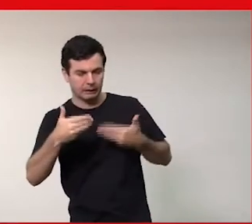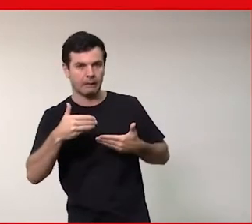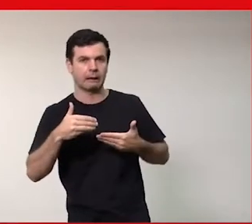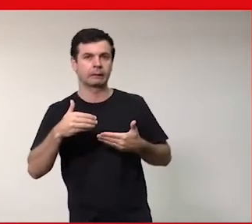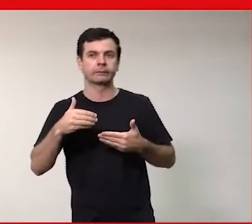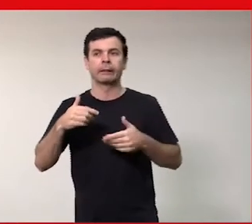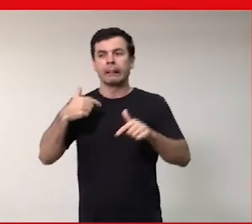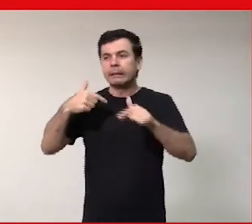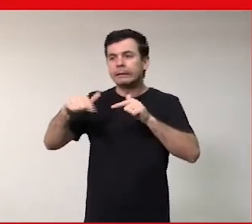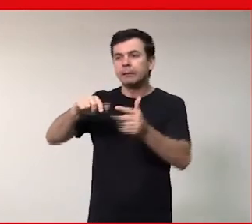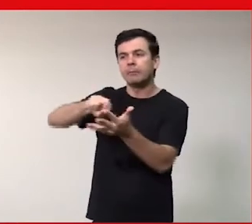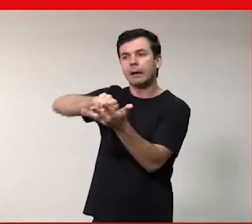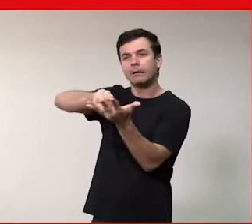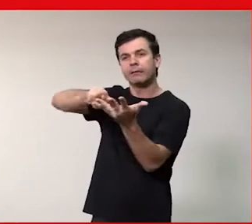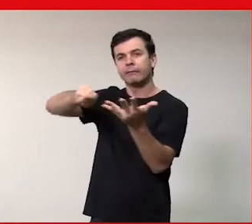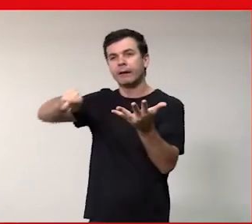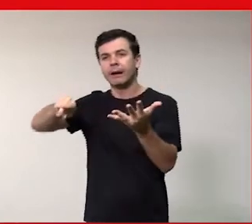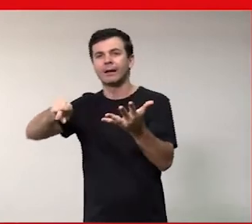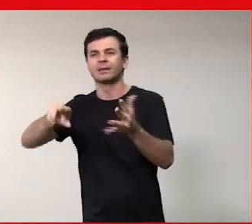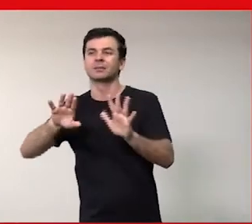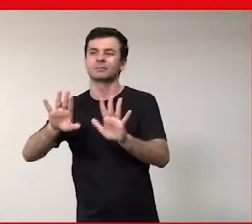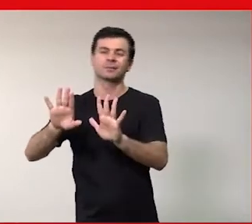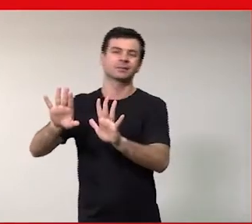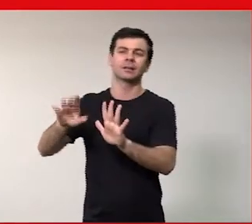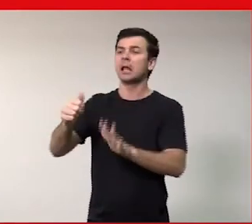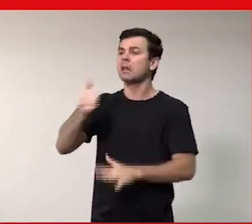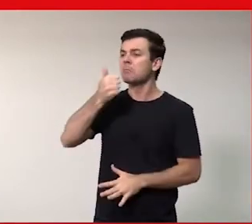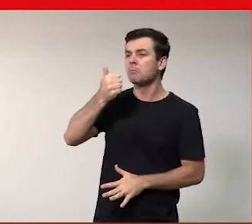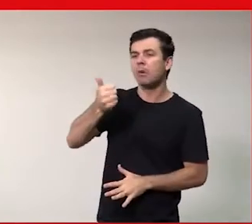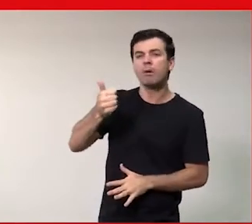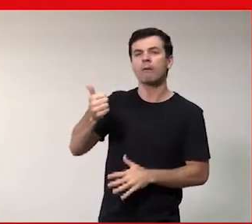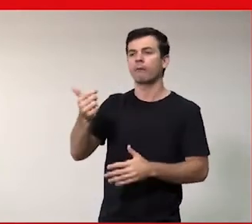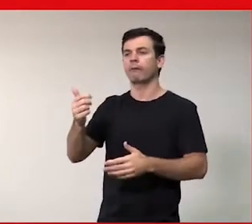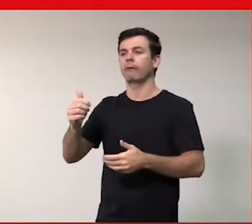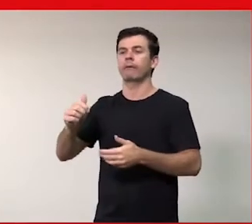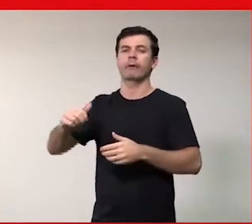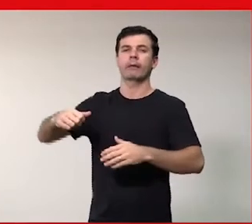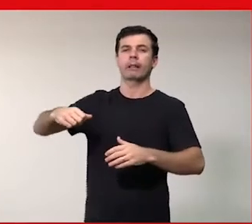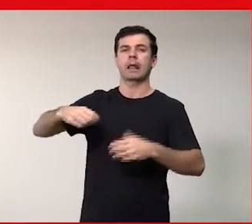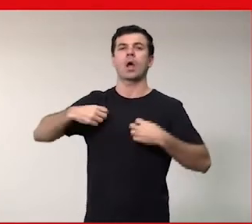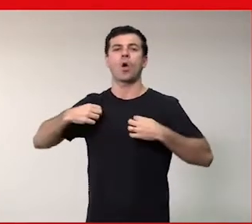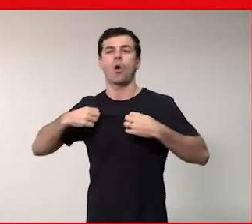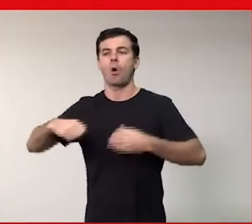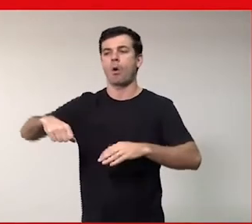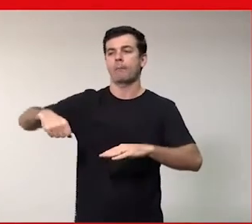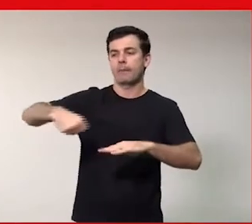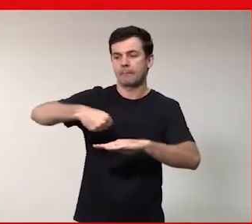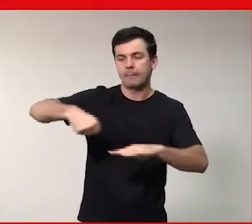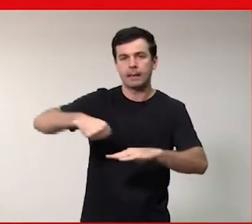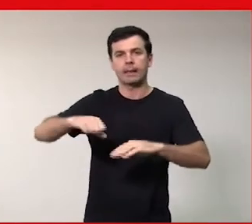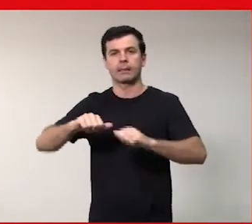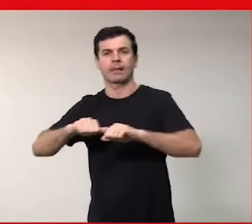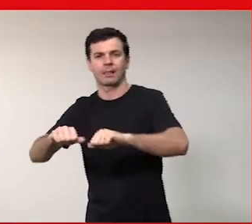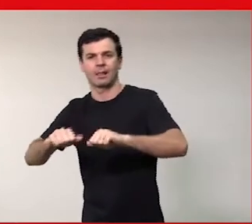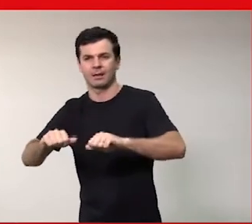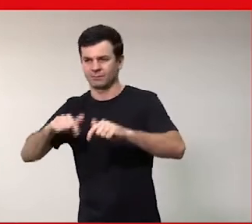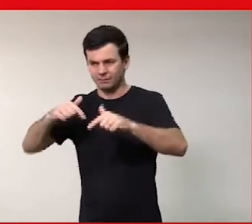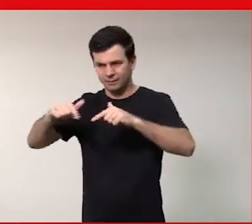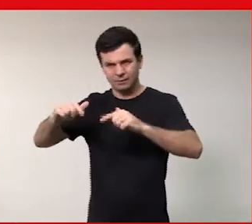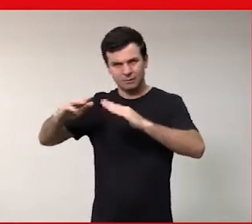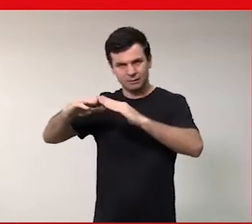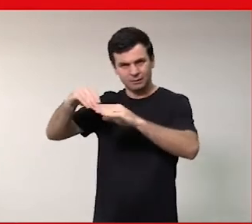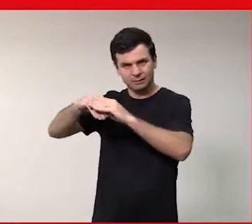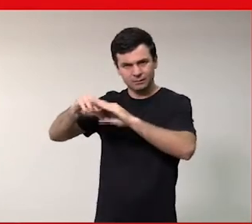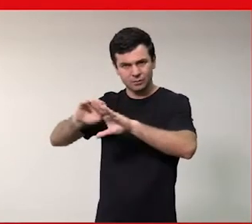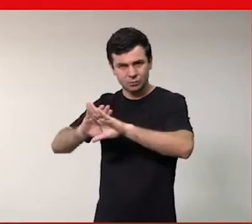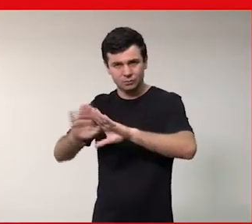mas mil coisas que quando falam e dizem assim ela é tão ótima que ela cuida ela lava ela passa cuida de menino e faz o trabalho não é nunca no sentido